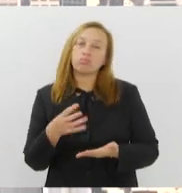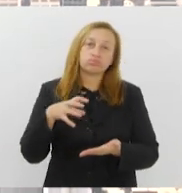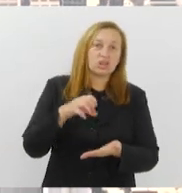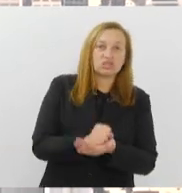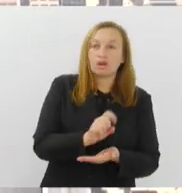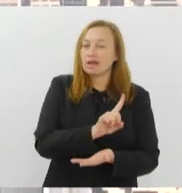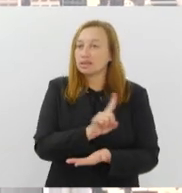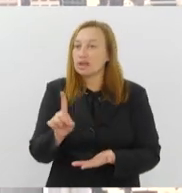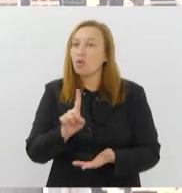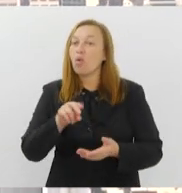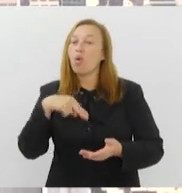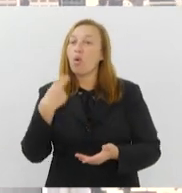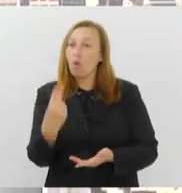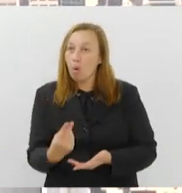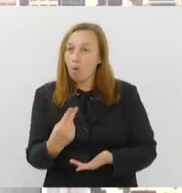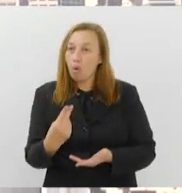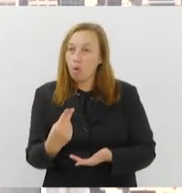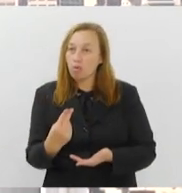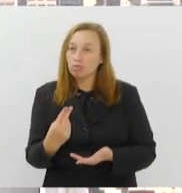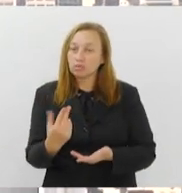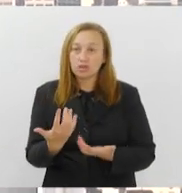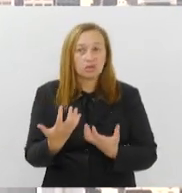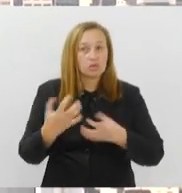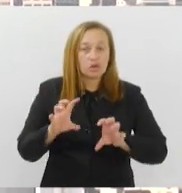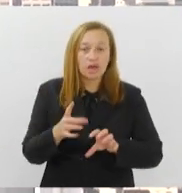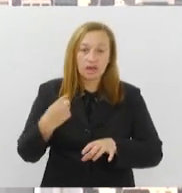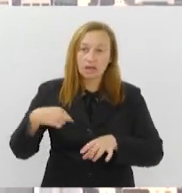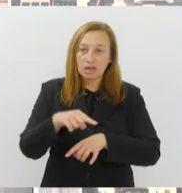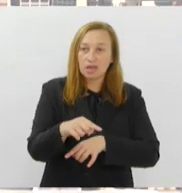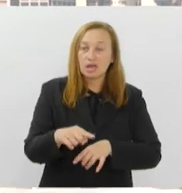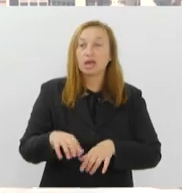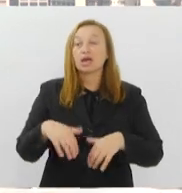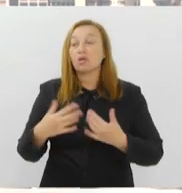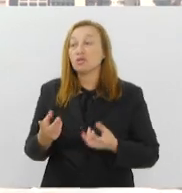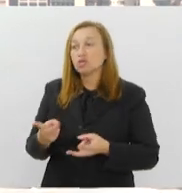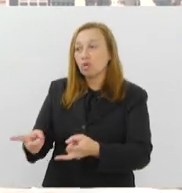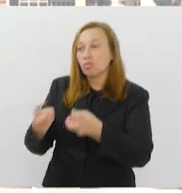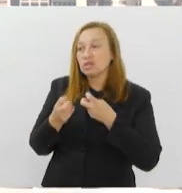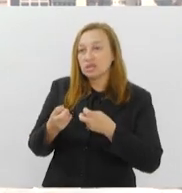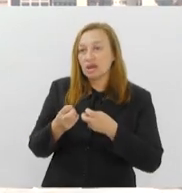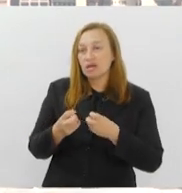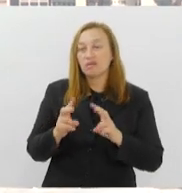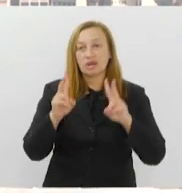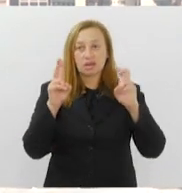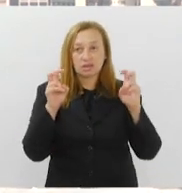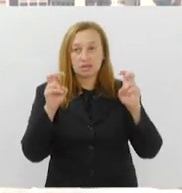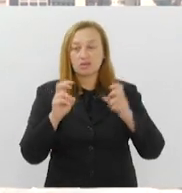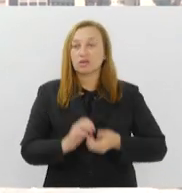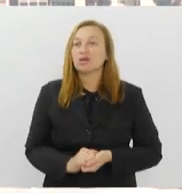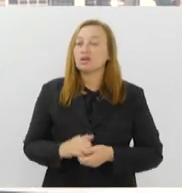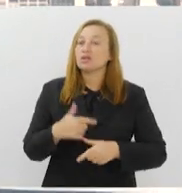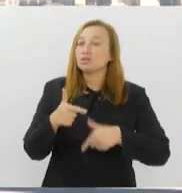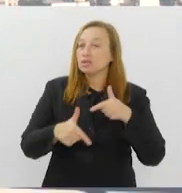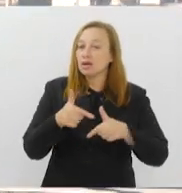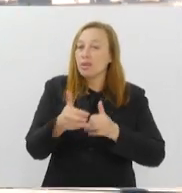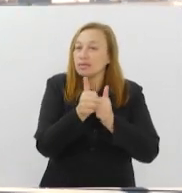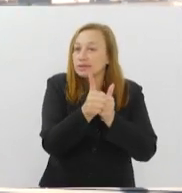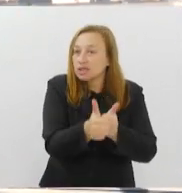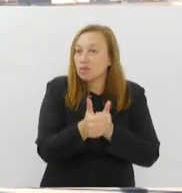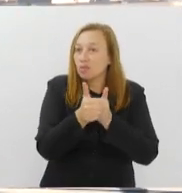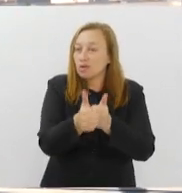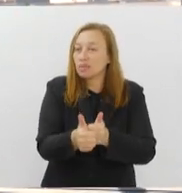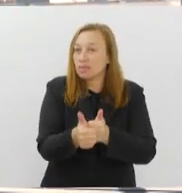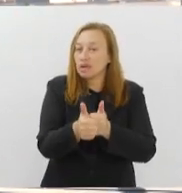escola ou porque elas estão em risco de evasão. E uma vez que a gente identifica esses casos, a equipe faz todo um trabalho de acompanhamento